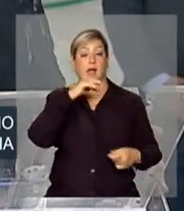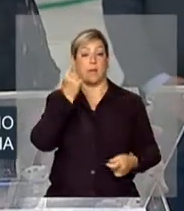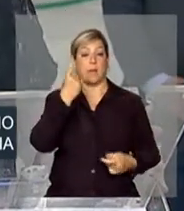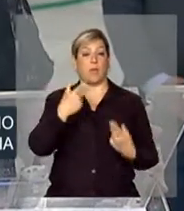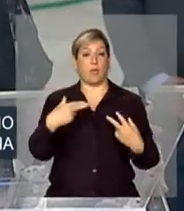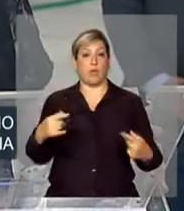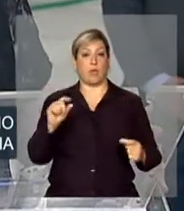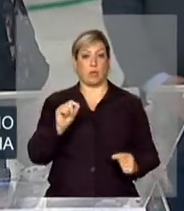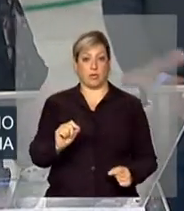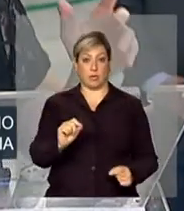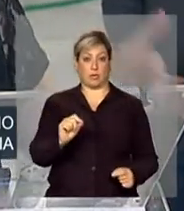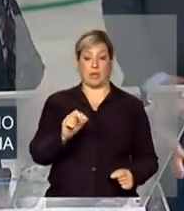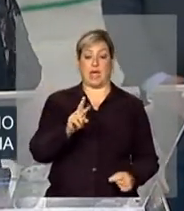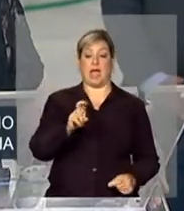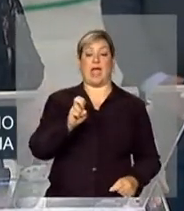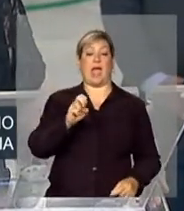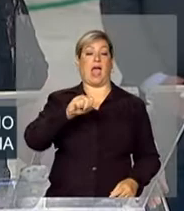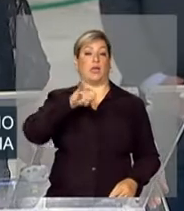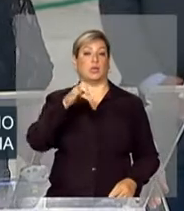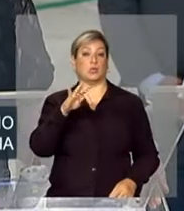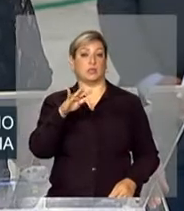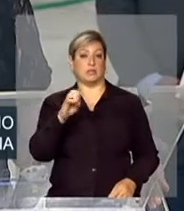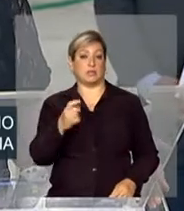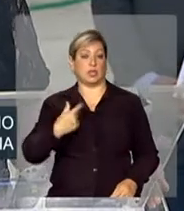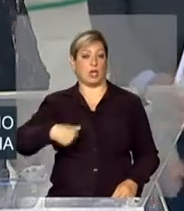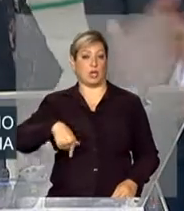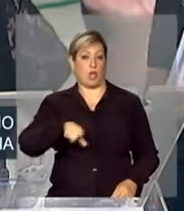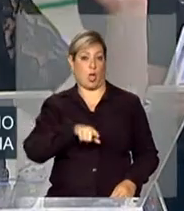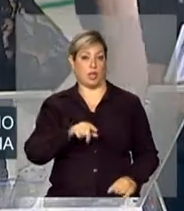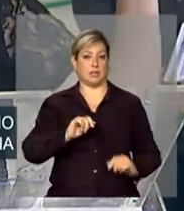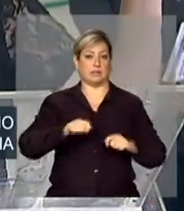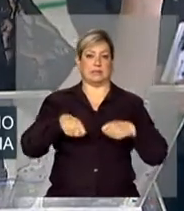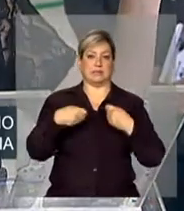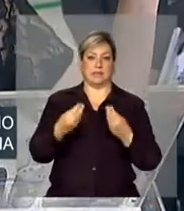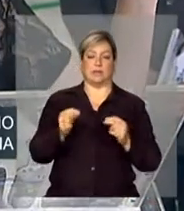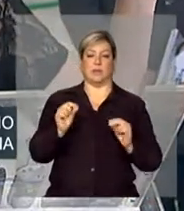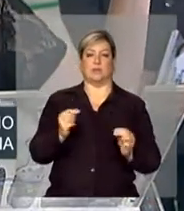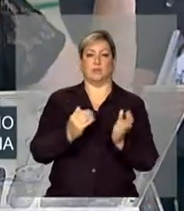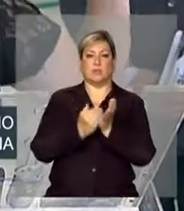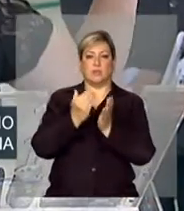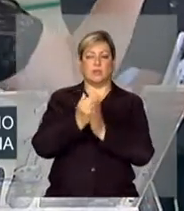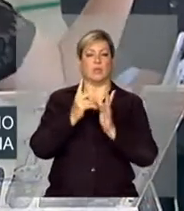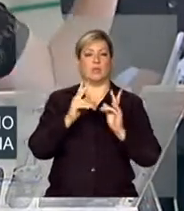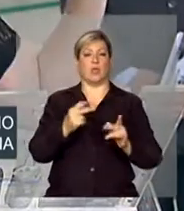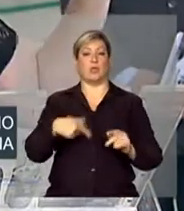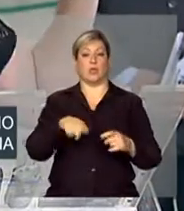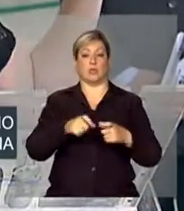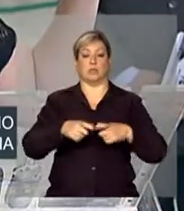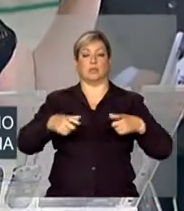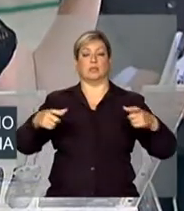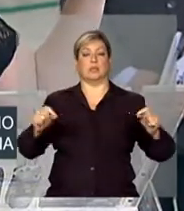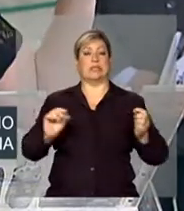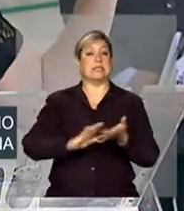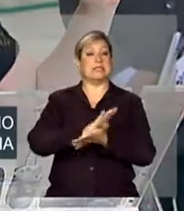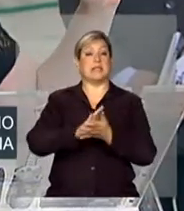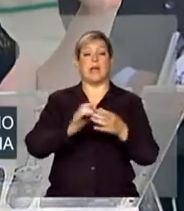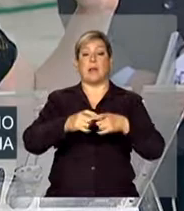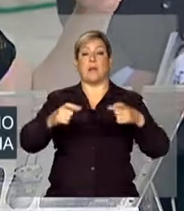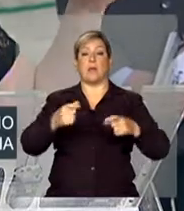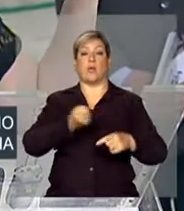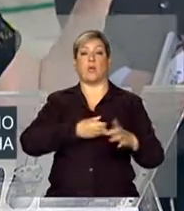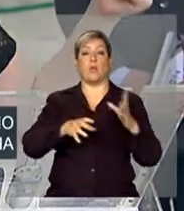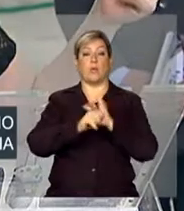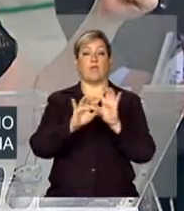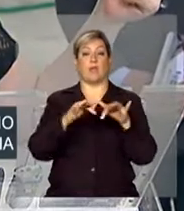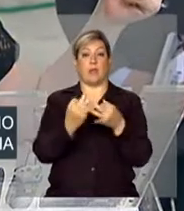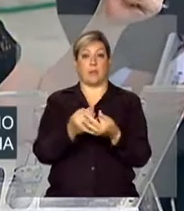o reajuste que nós damos, como vocês viram, nós ampliamos praticamente, sem ampliar o número de famílias, o Bolsa Família